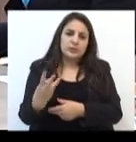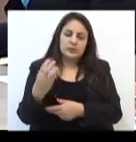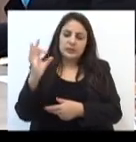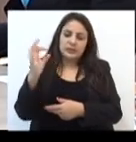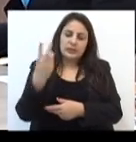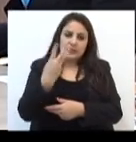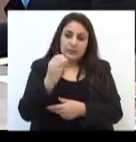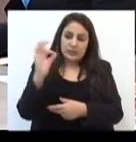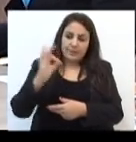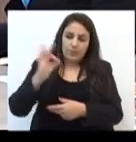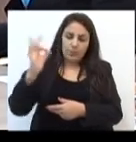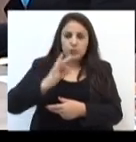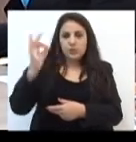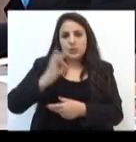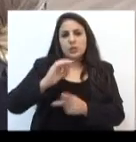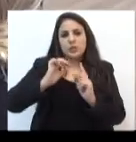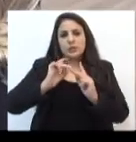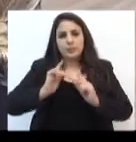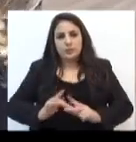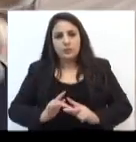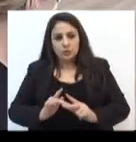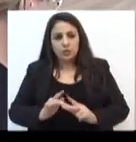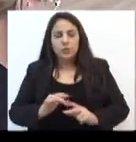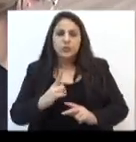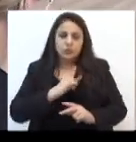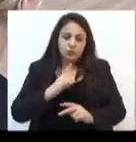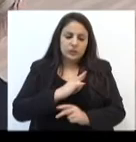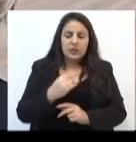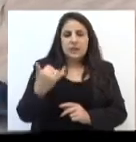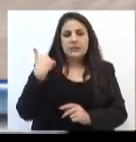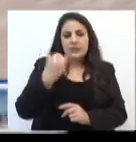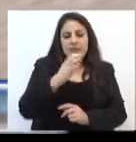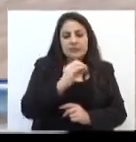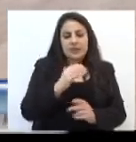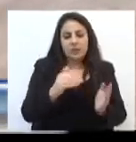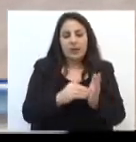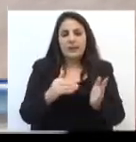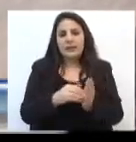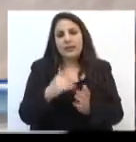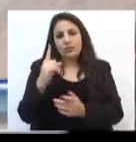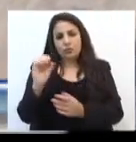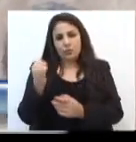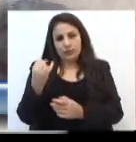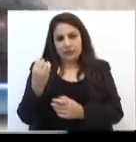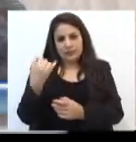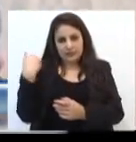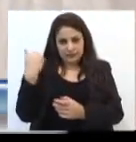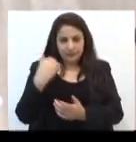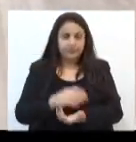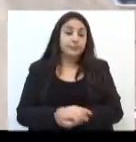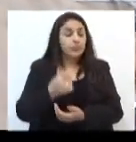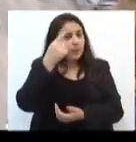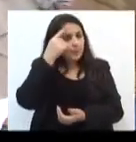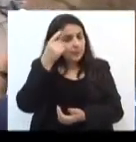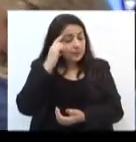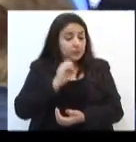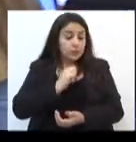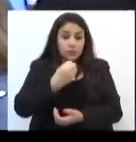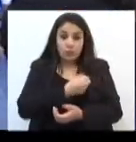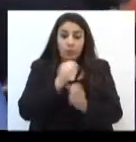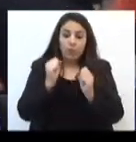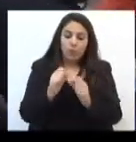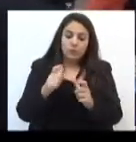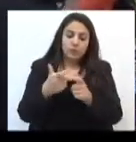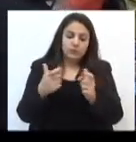30% da população pertencia à faixa etária do zero aos 18 anos. Pensando que este